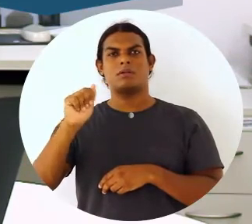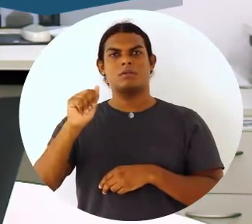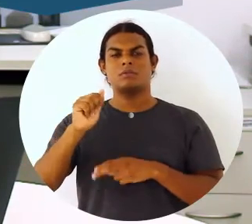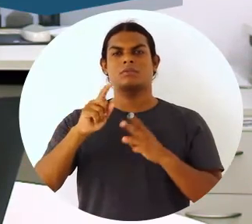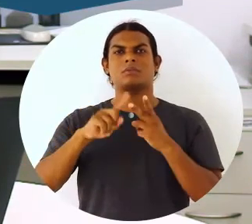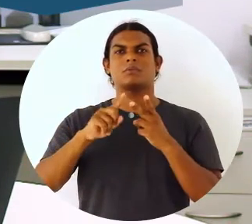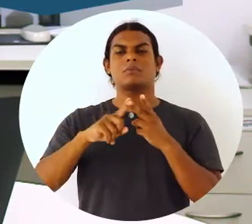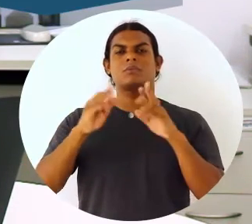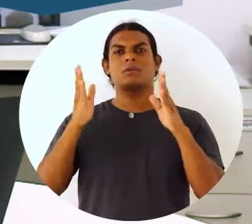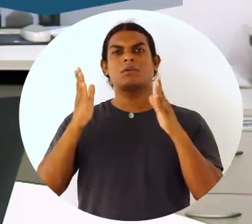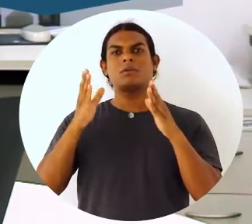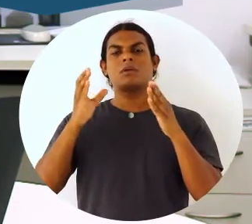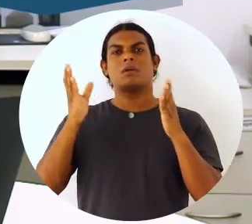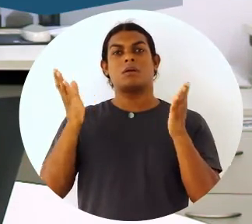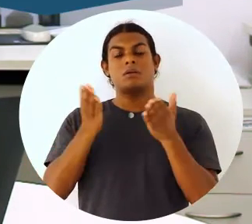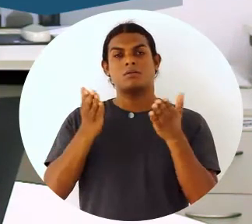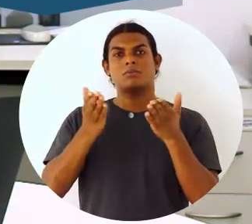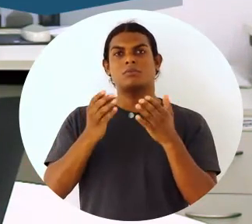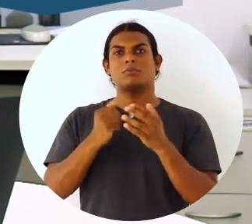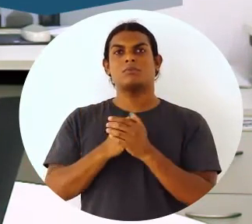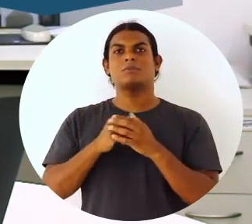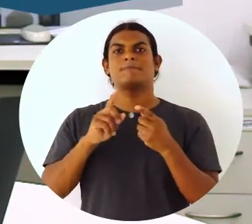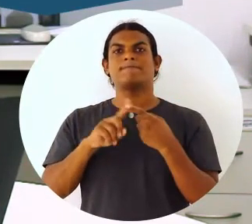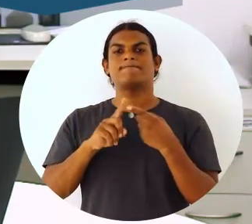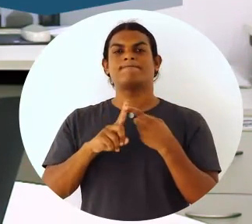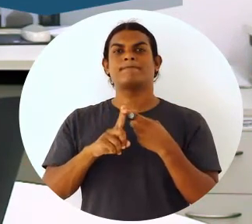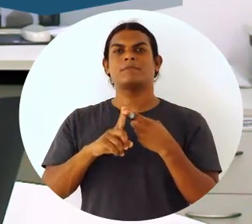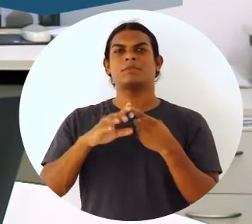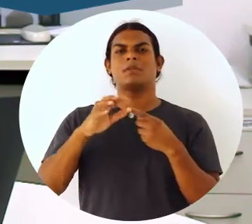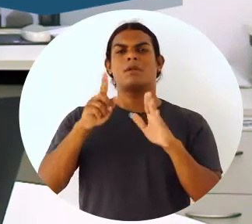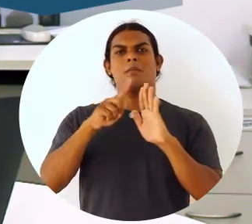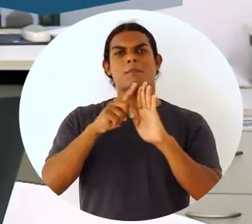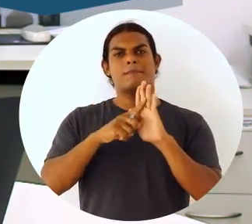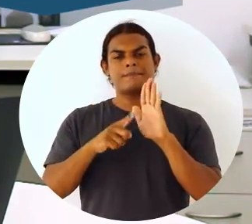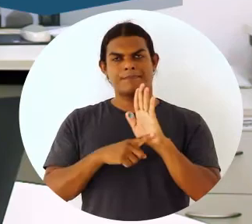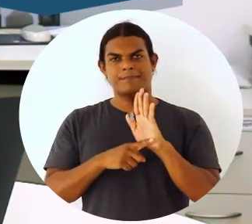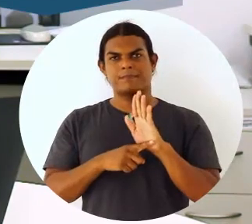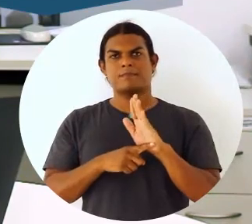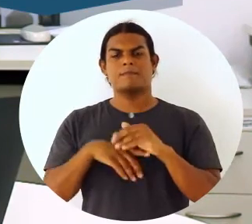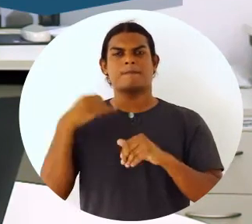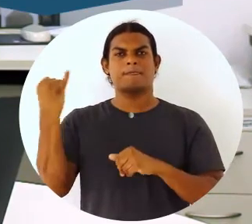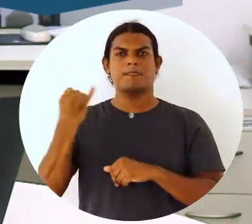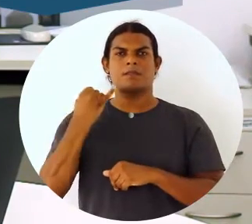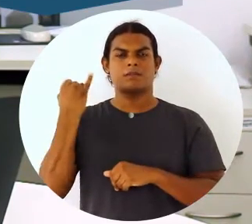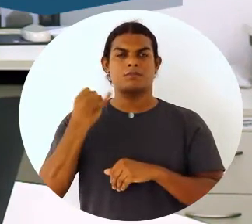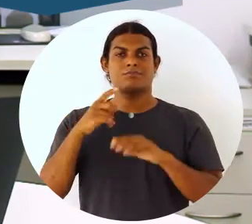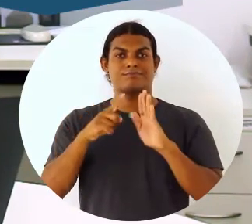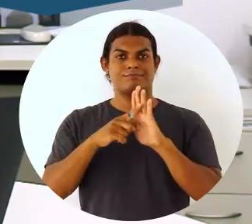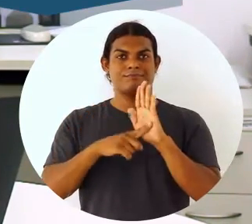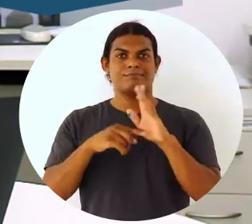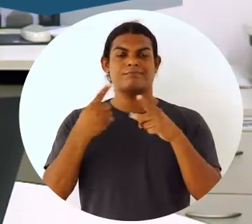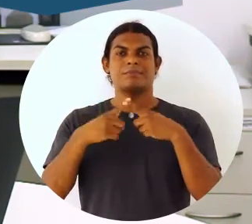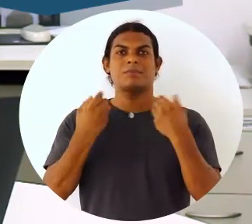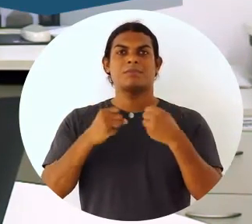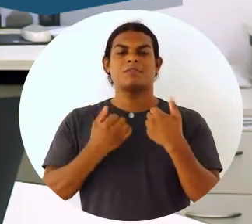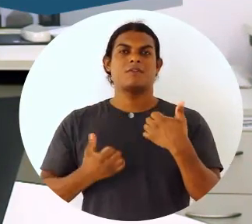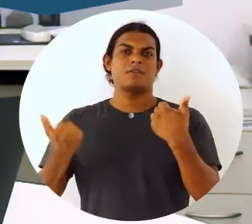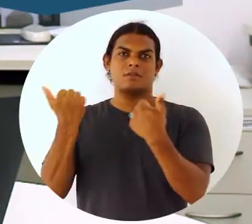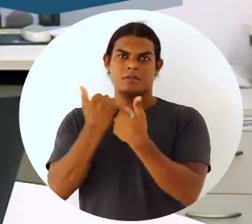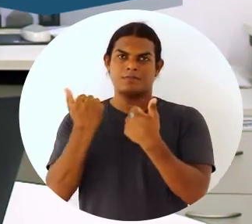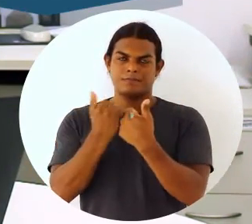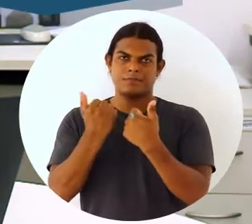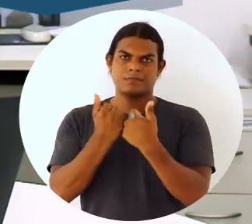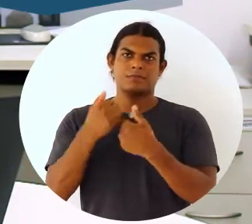teorias contemporâneas para depois estudar o planejamento. O planejamento foi importante porque para que eu possa fazer adaptações necessárias a qual ambiente